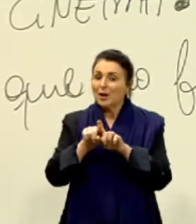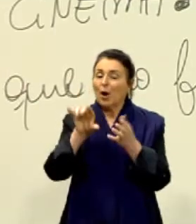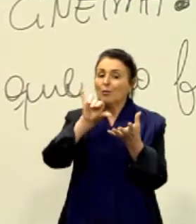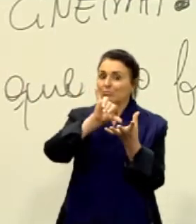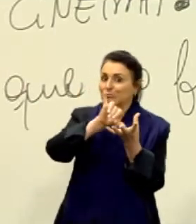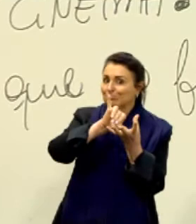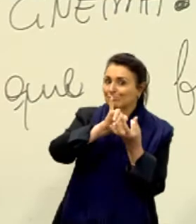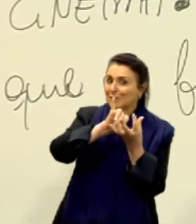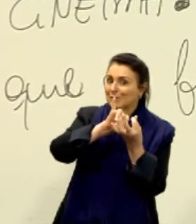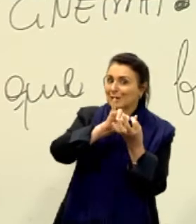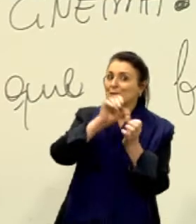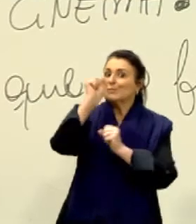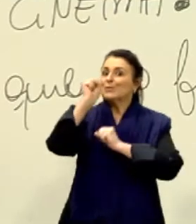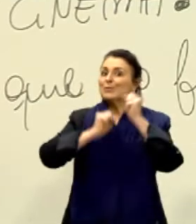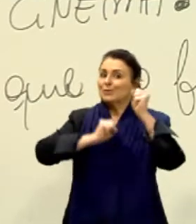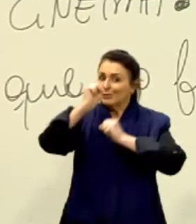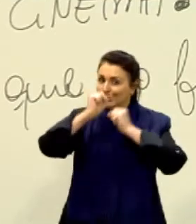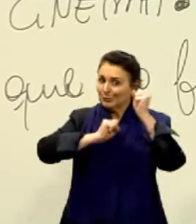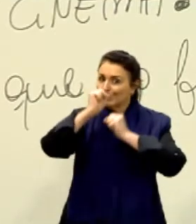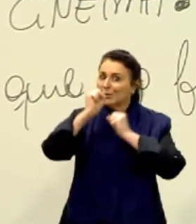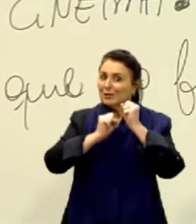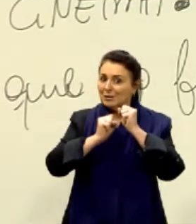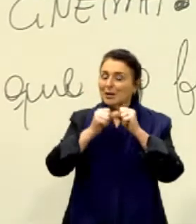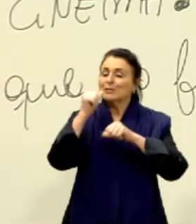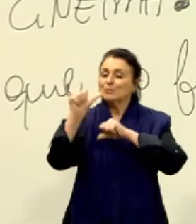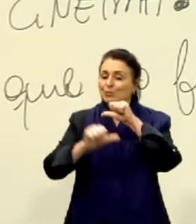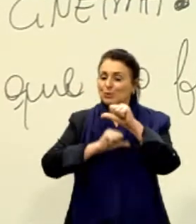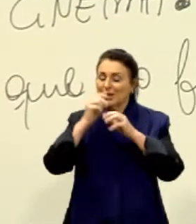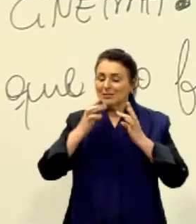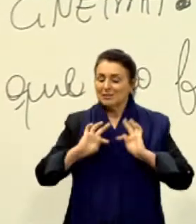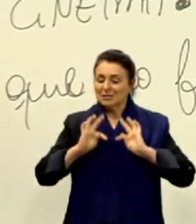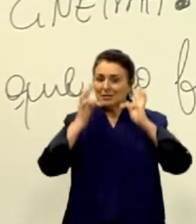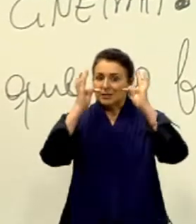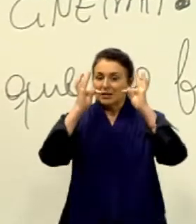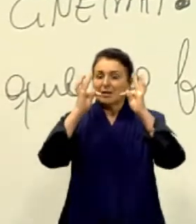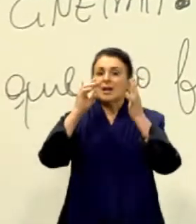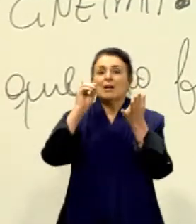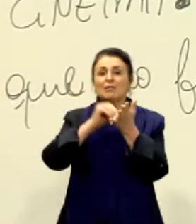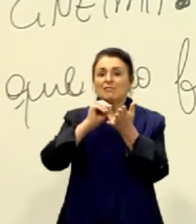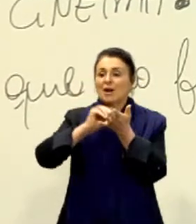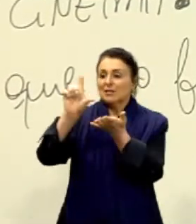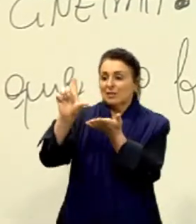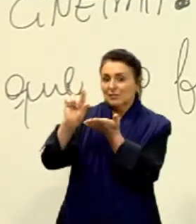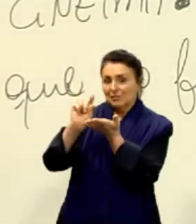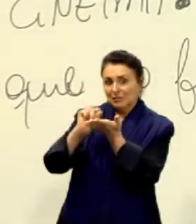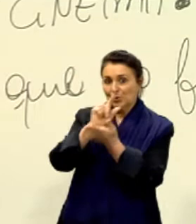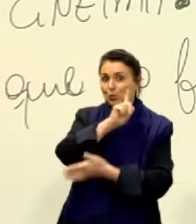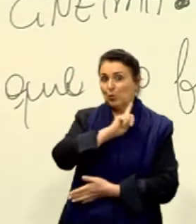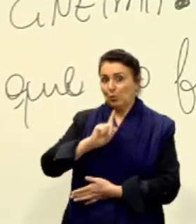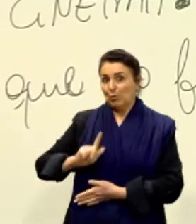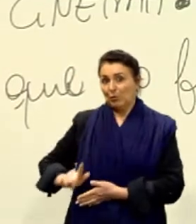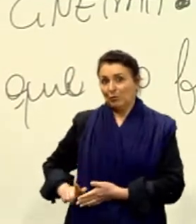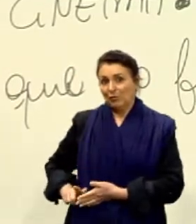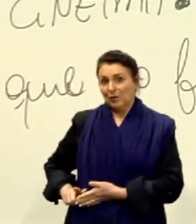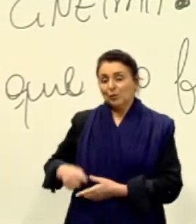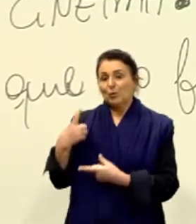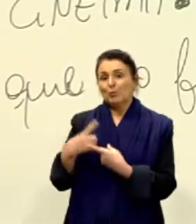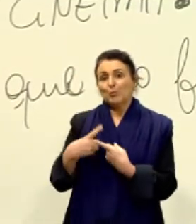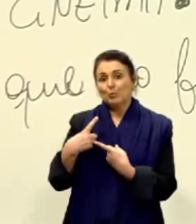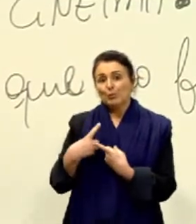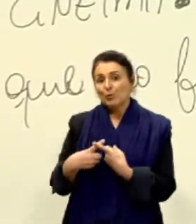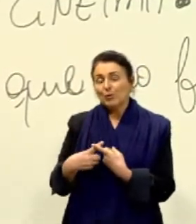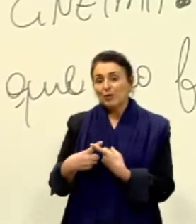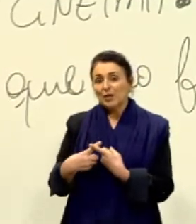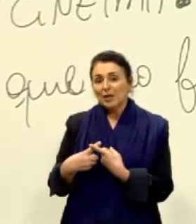as mudanças tecnológicas, também está dizendo, falta de investimentos governamentais. Por quê? Porque eles se tornaram